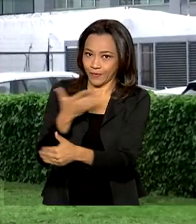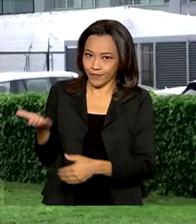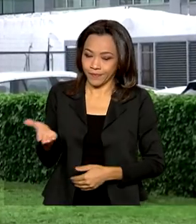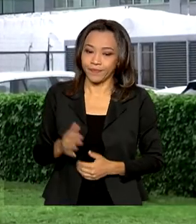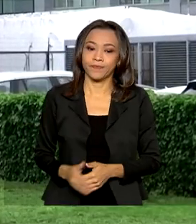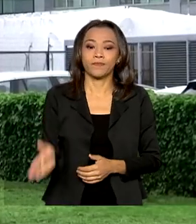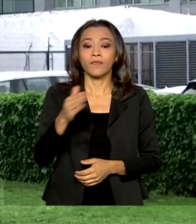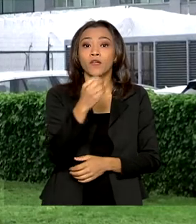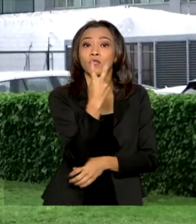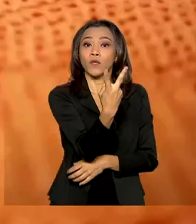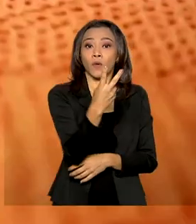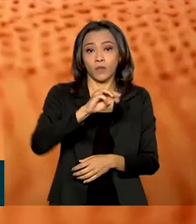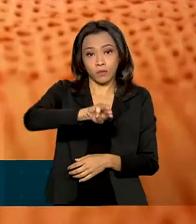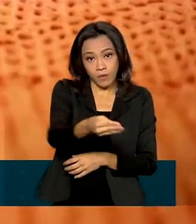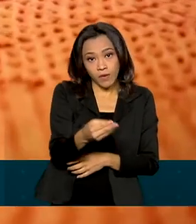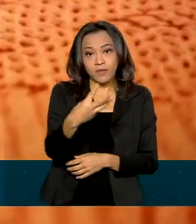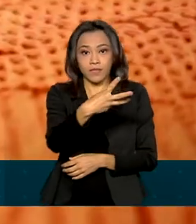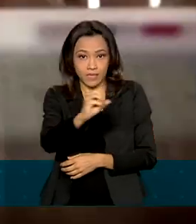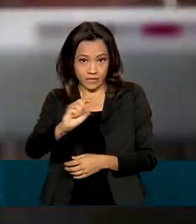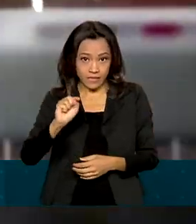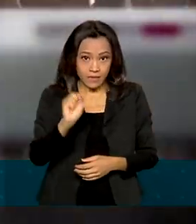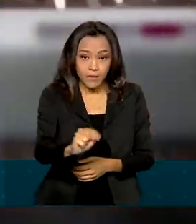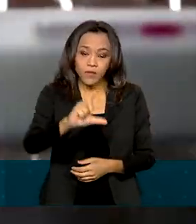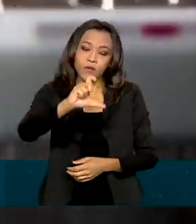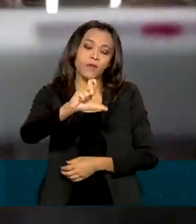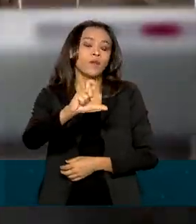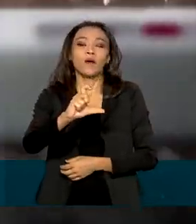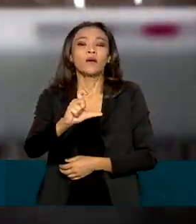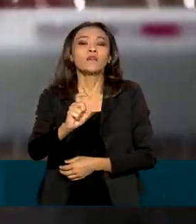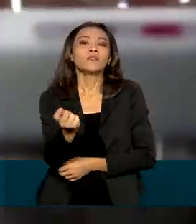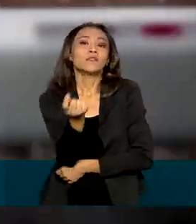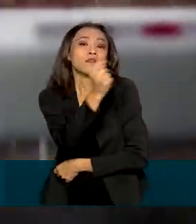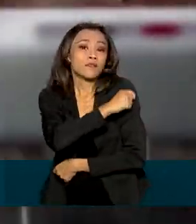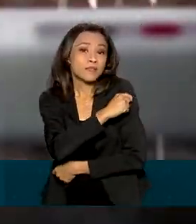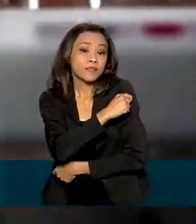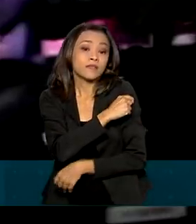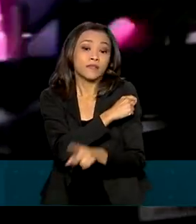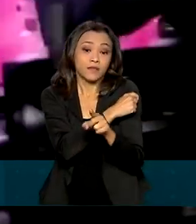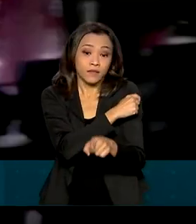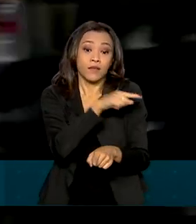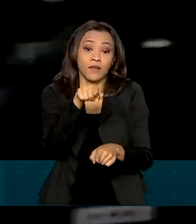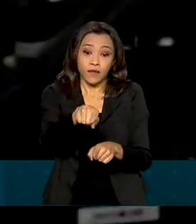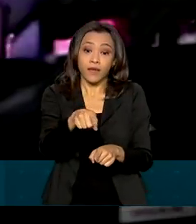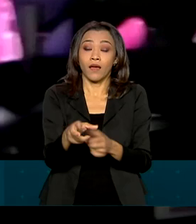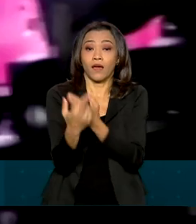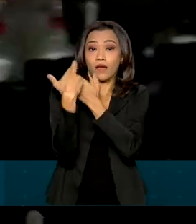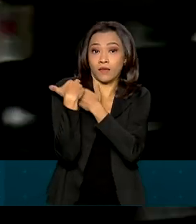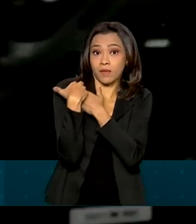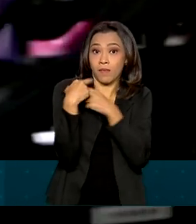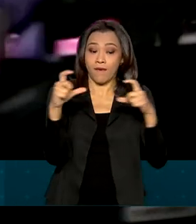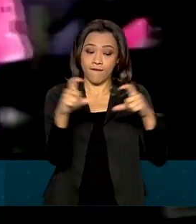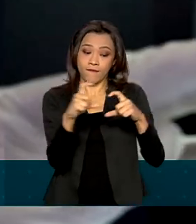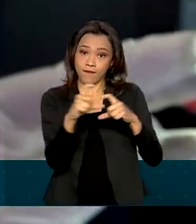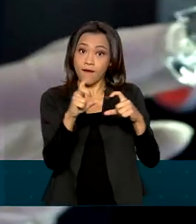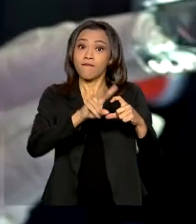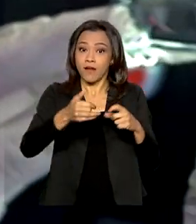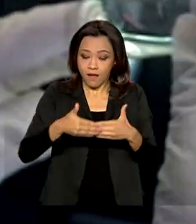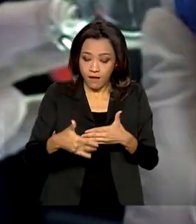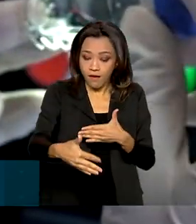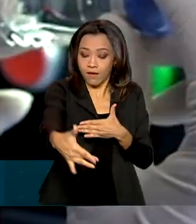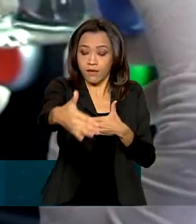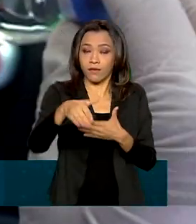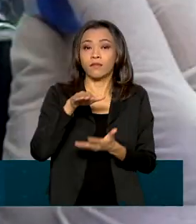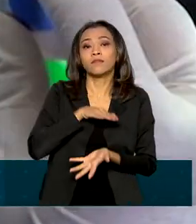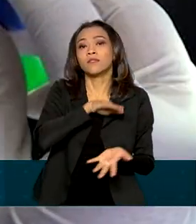,3 milhões de doses da vacina contra a Covid-19, produzidas pela Pfizer, vão ser distribuídas pelo